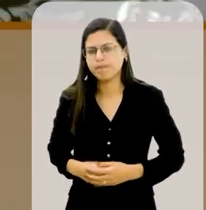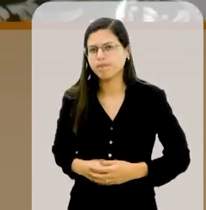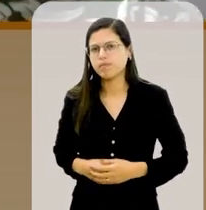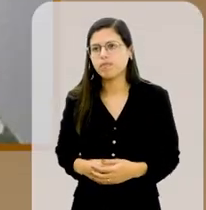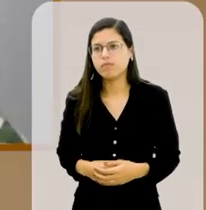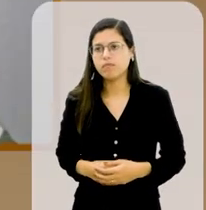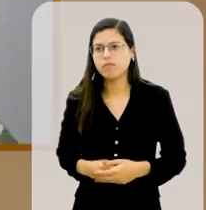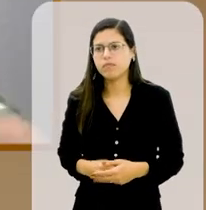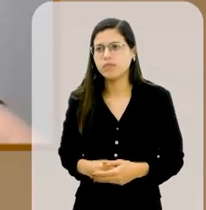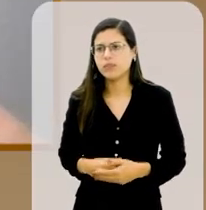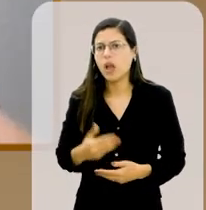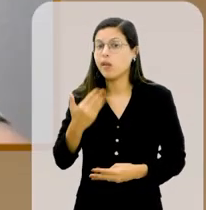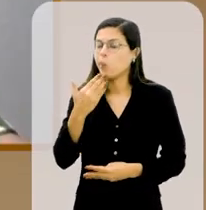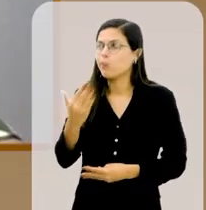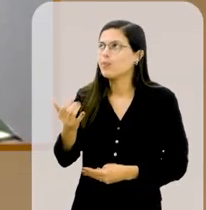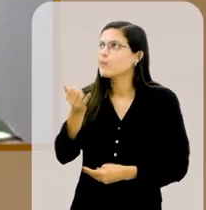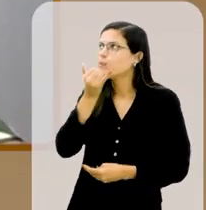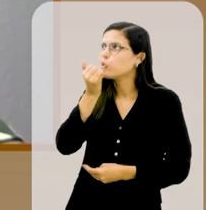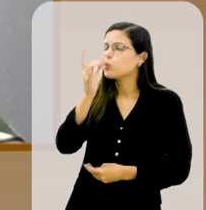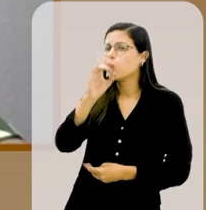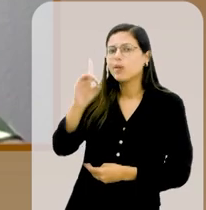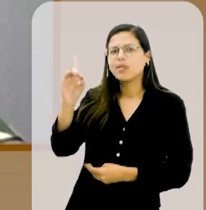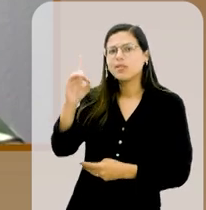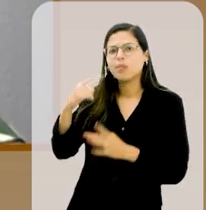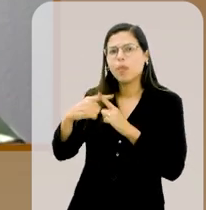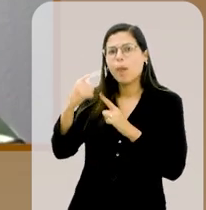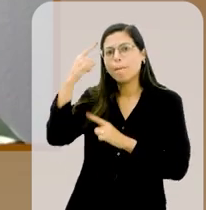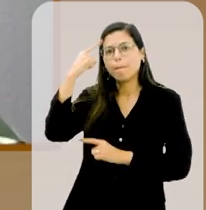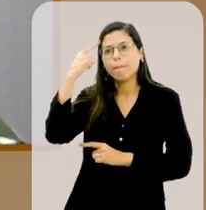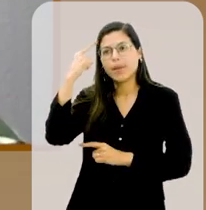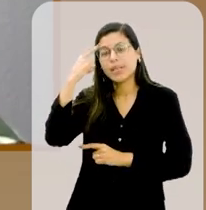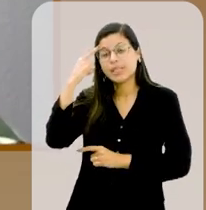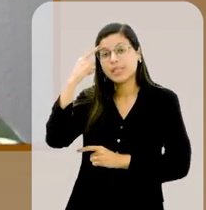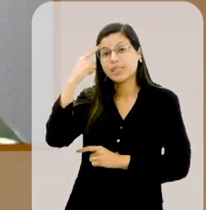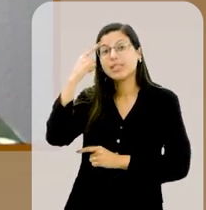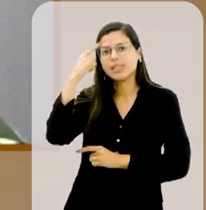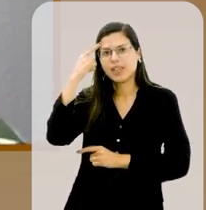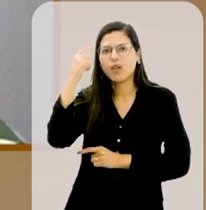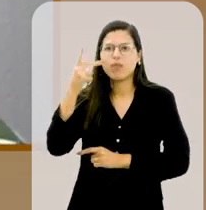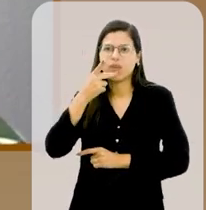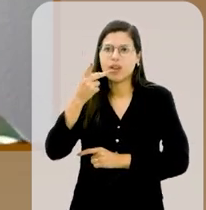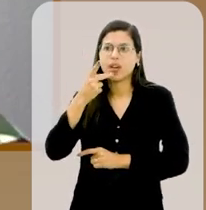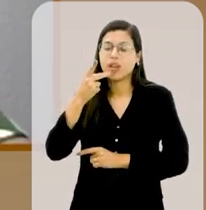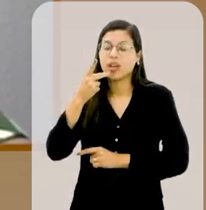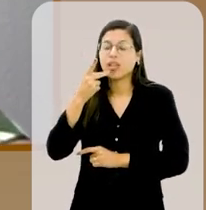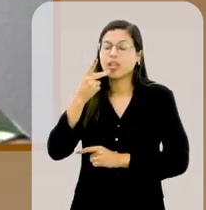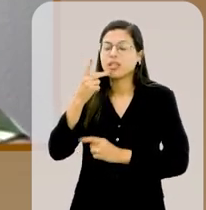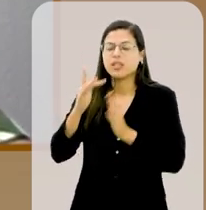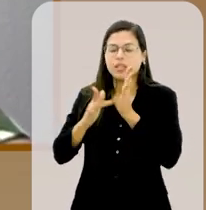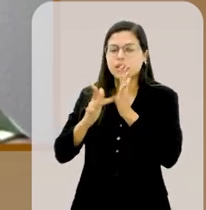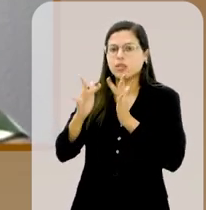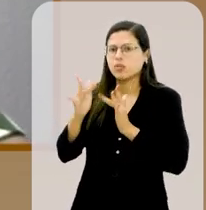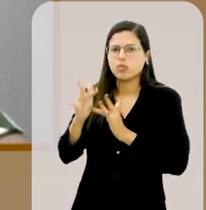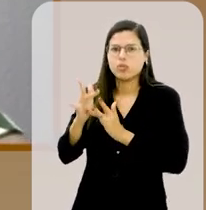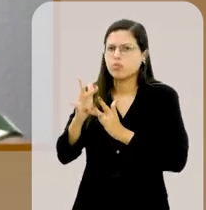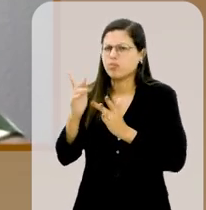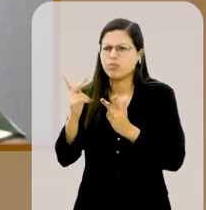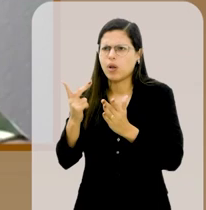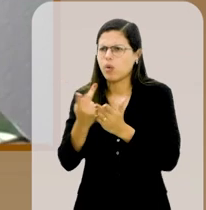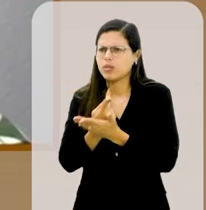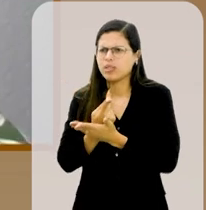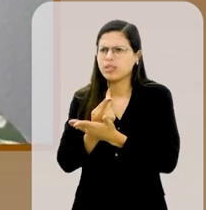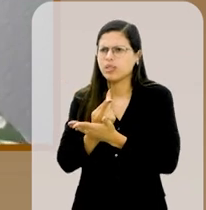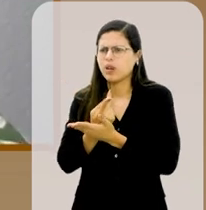aí eu pedi muito perdão a Deus pelo mau pensamento que eu tinha dito, né? Digo, Jesus, não aconteceu,